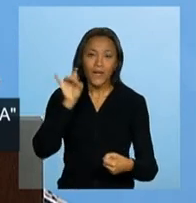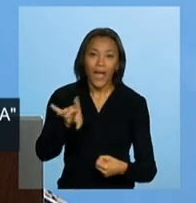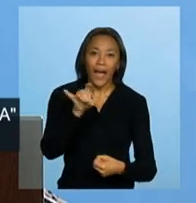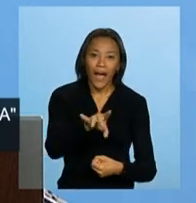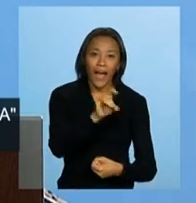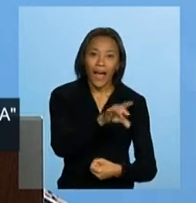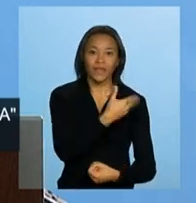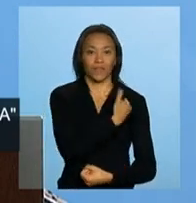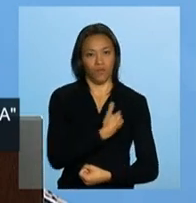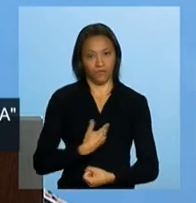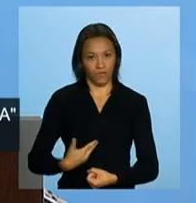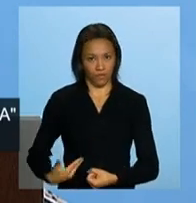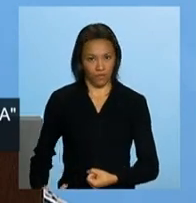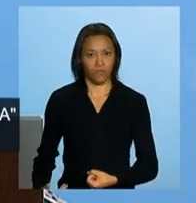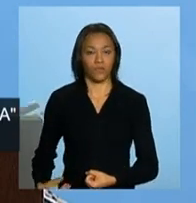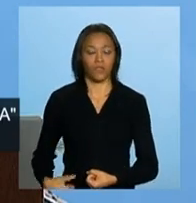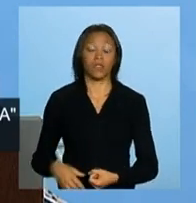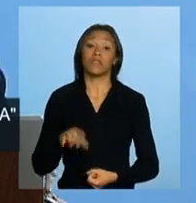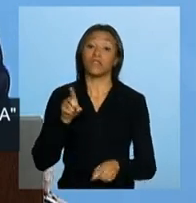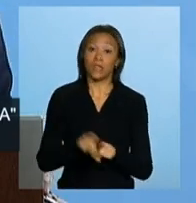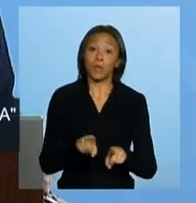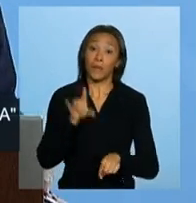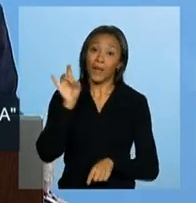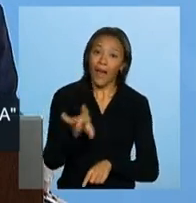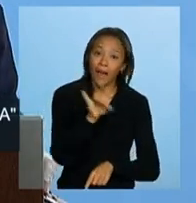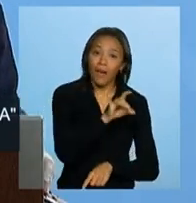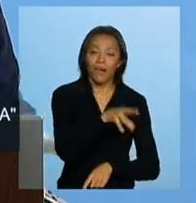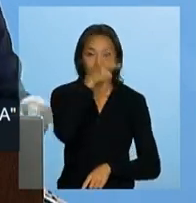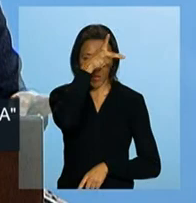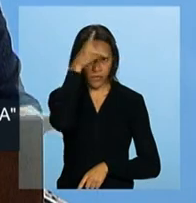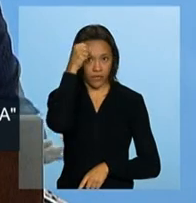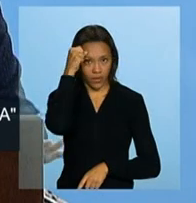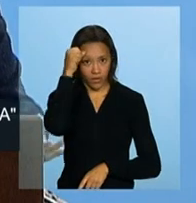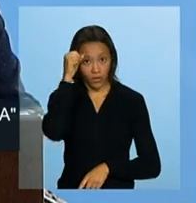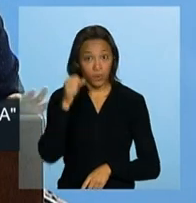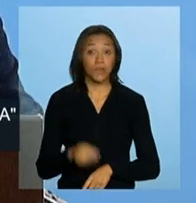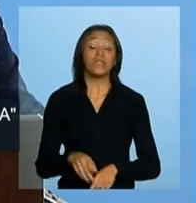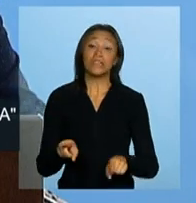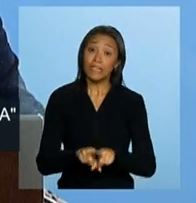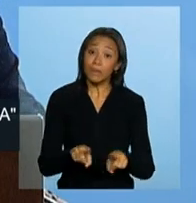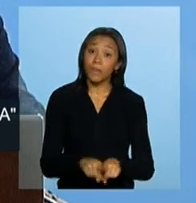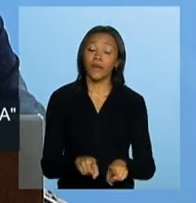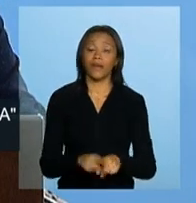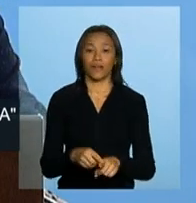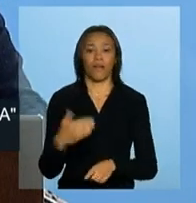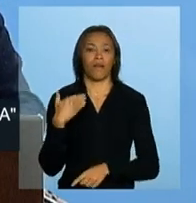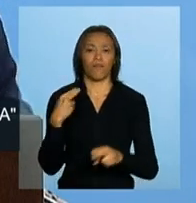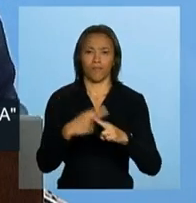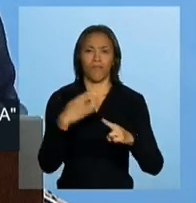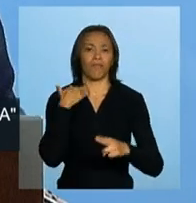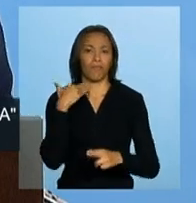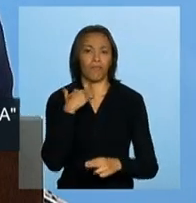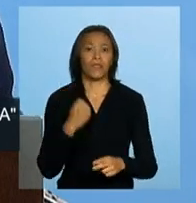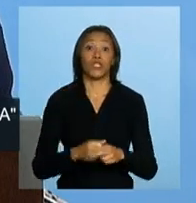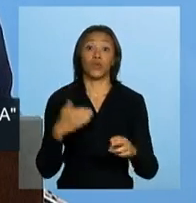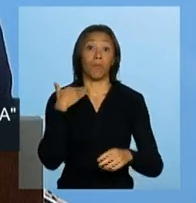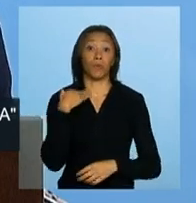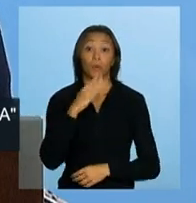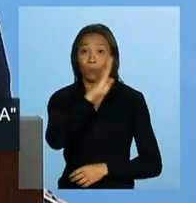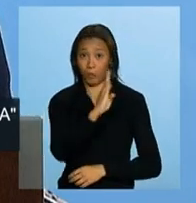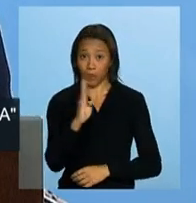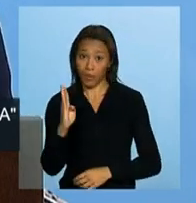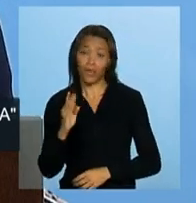um dos governadores, com cada um dos prefeitos, com a Caixa e com o Banco do Brasil e com todos